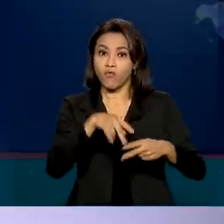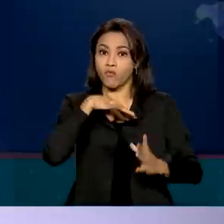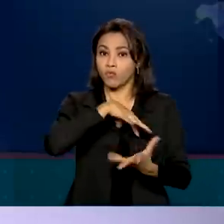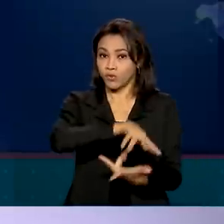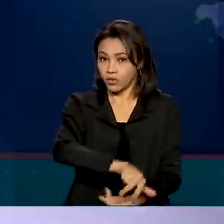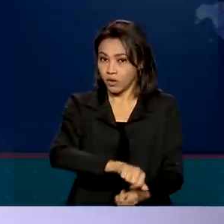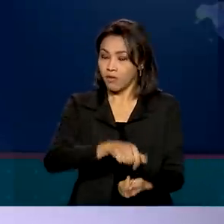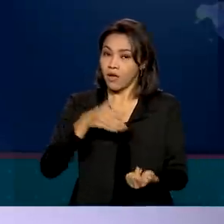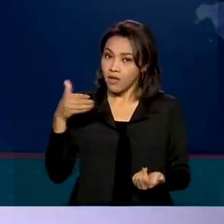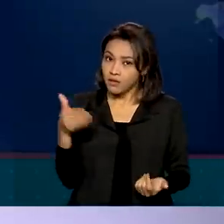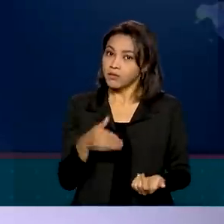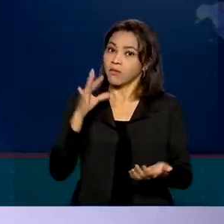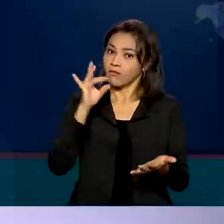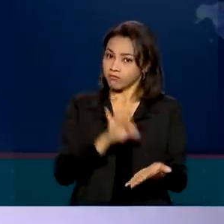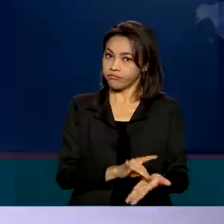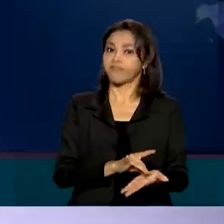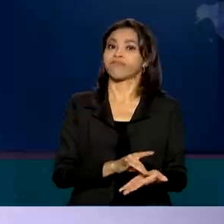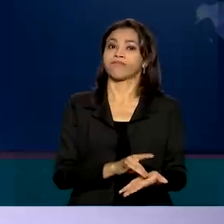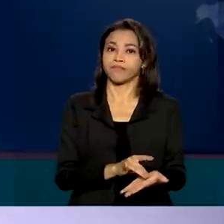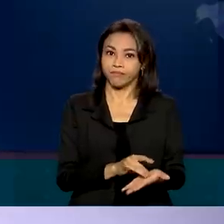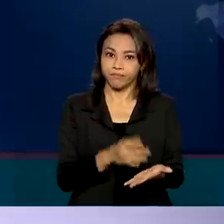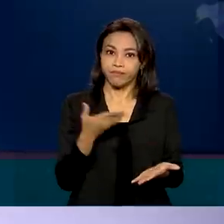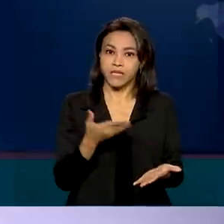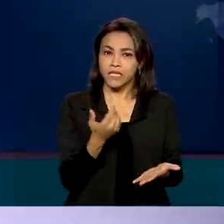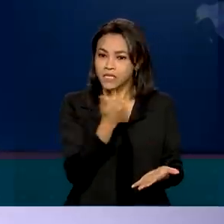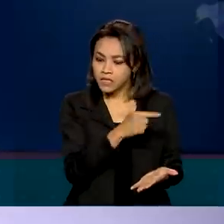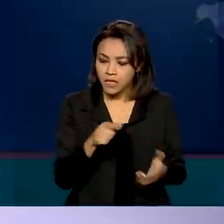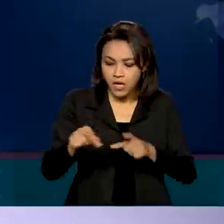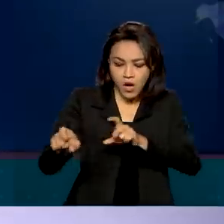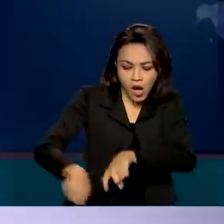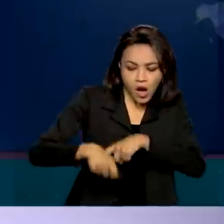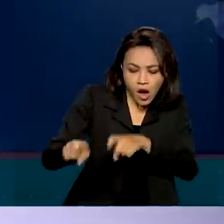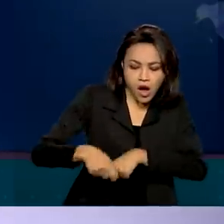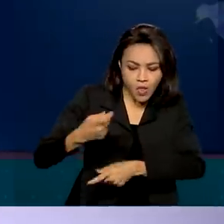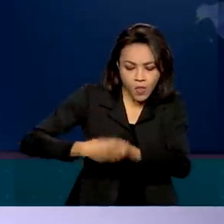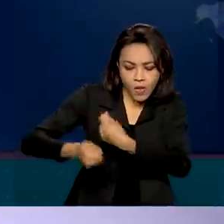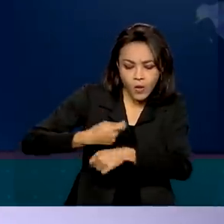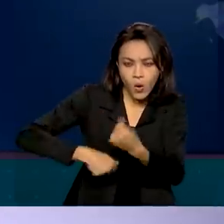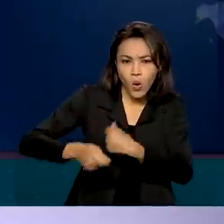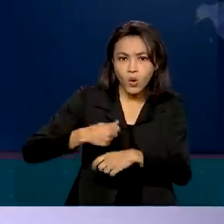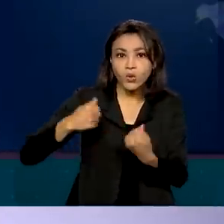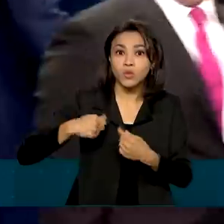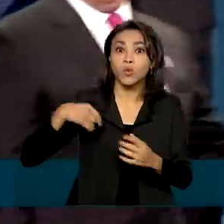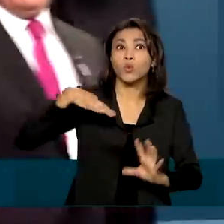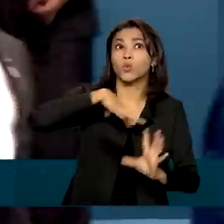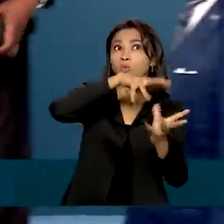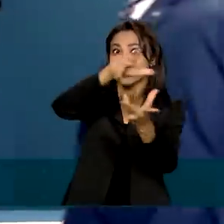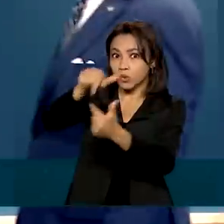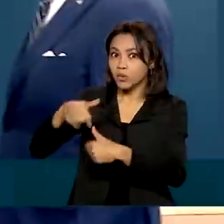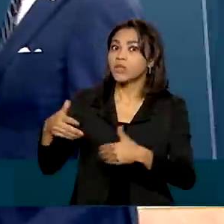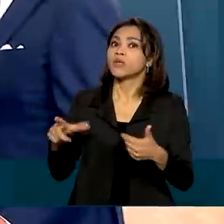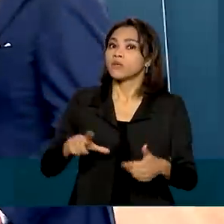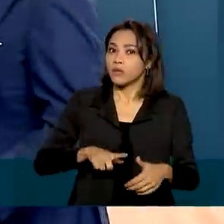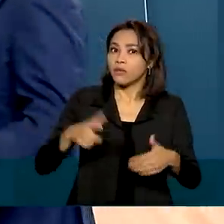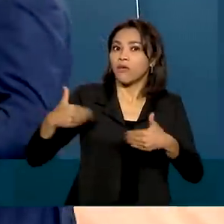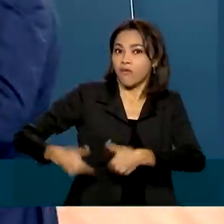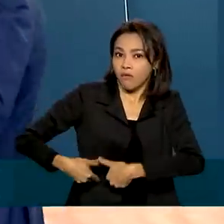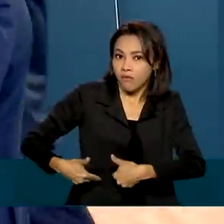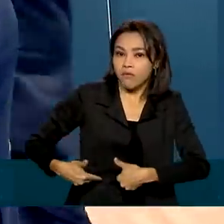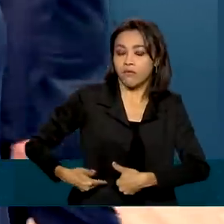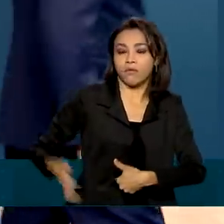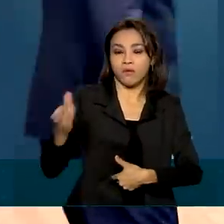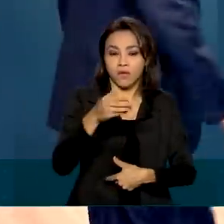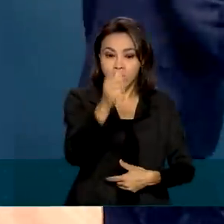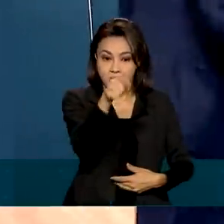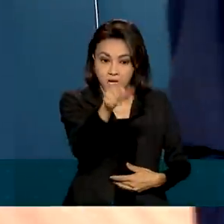Uma realidade, sem o nosso agronegócio, parte do mundo passaria fome. O presidente reforçou o compromisso